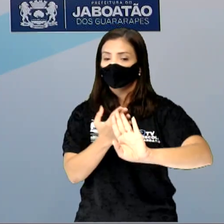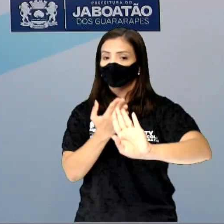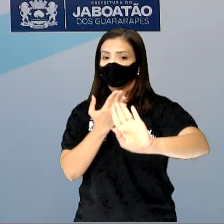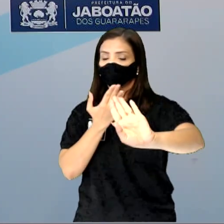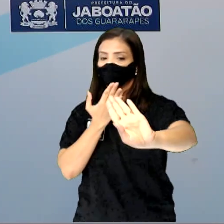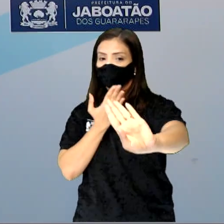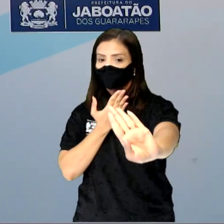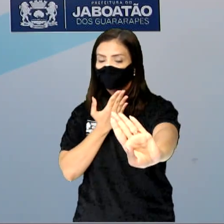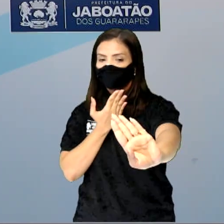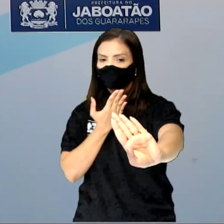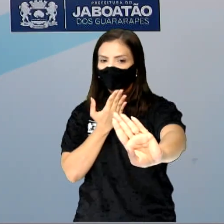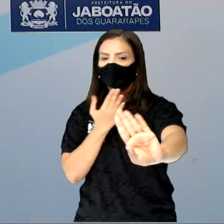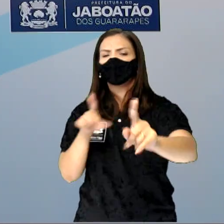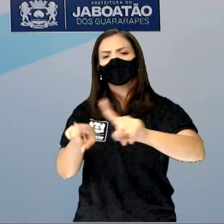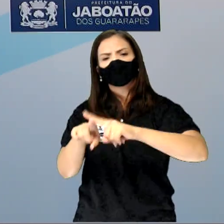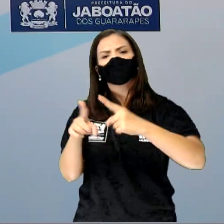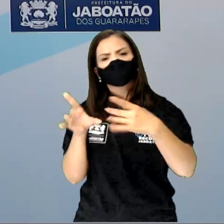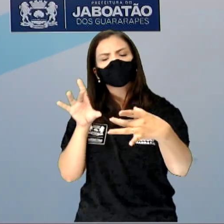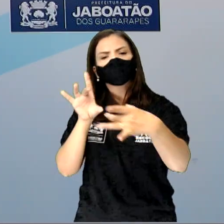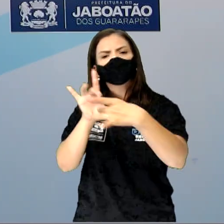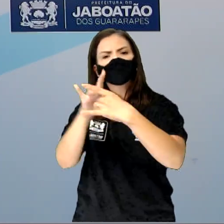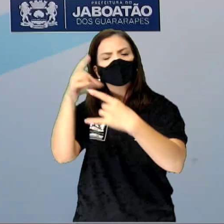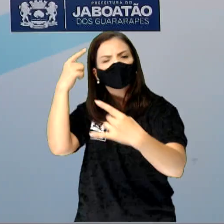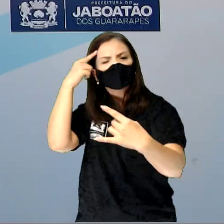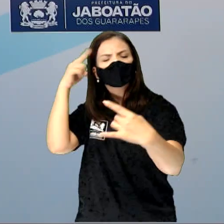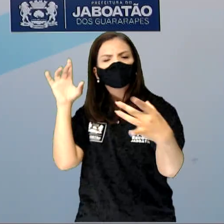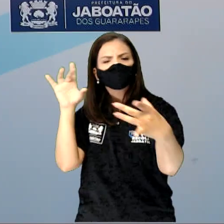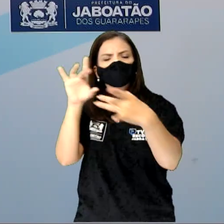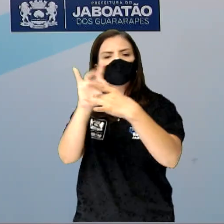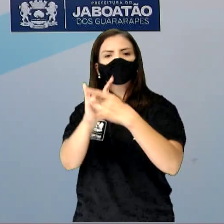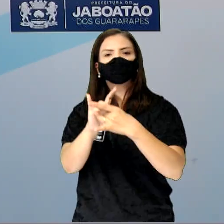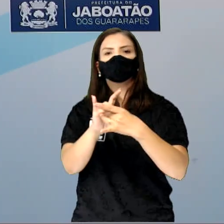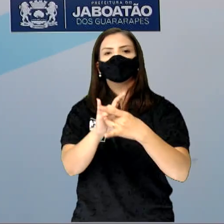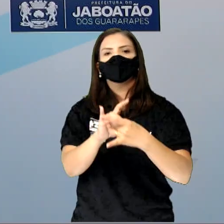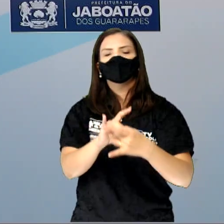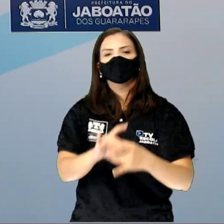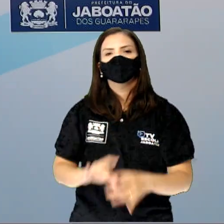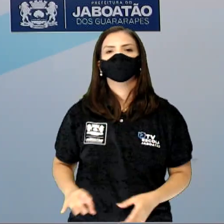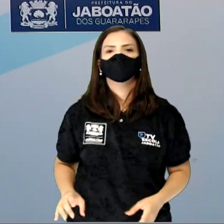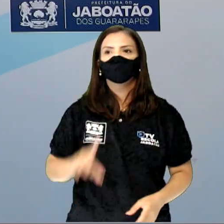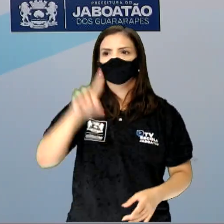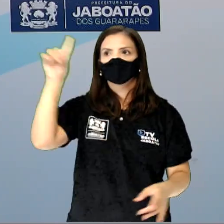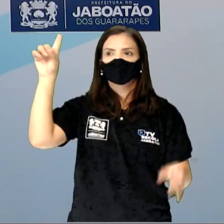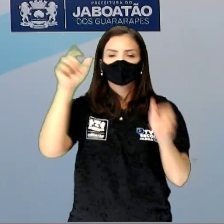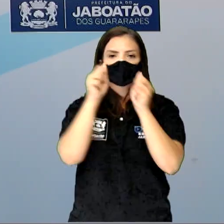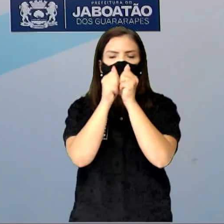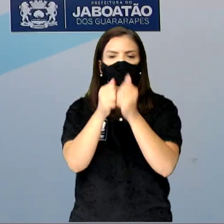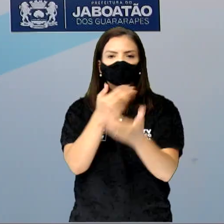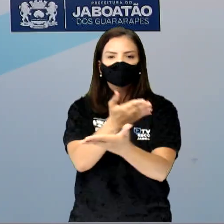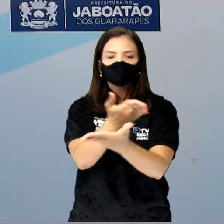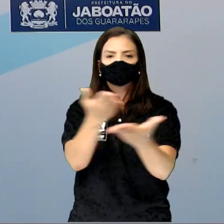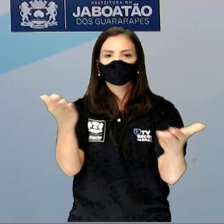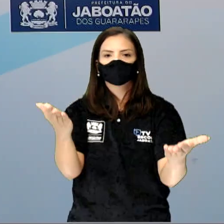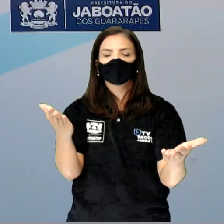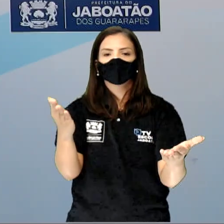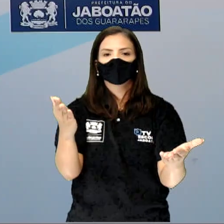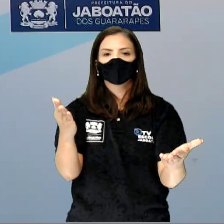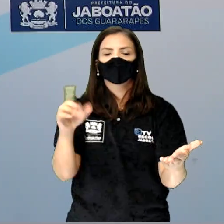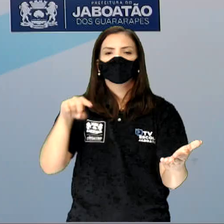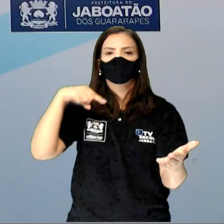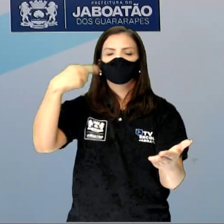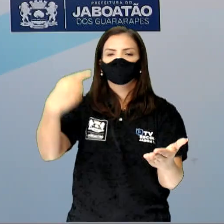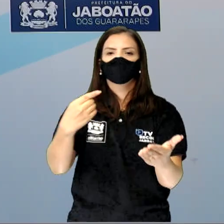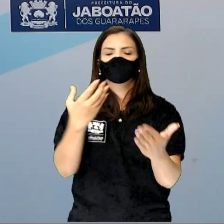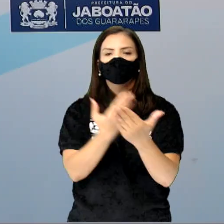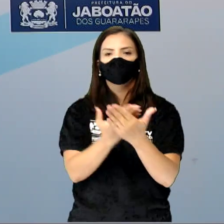distanciamento, para combater esse mal, para que a gente sobreviva. Fiquem com Deus todos vocês, fiquem bem, e a gente se vê na próxima aula.